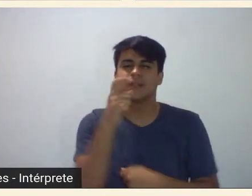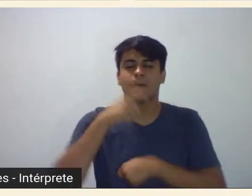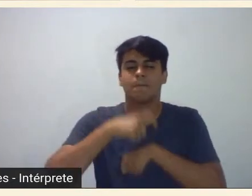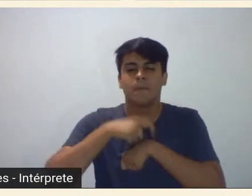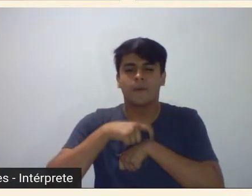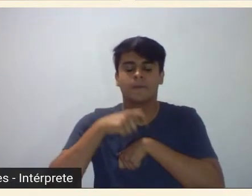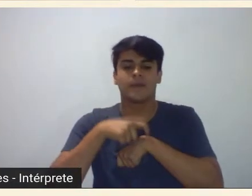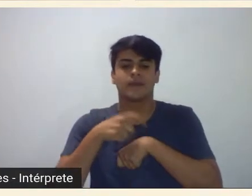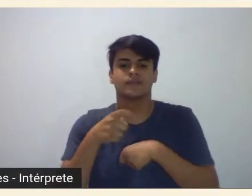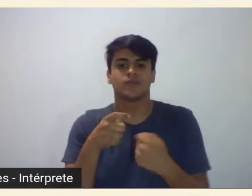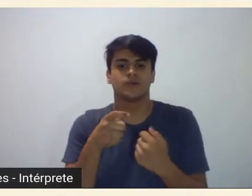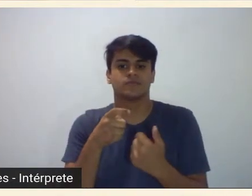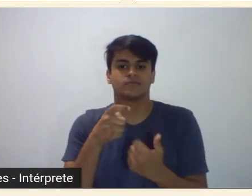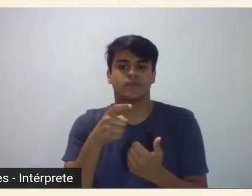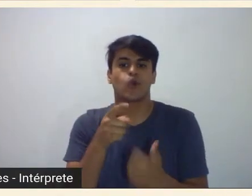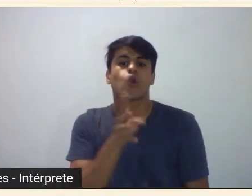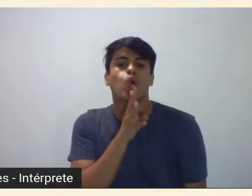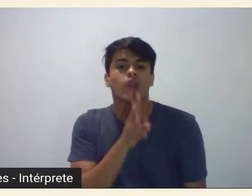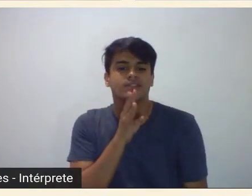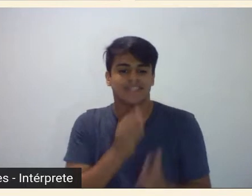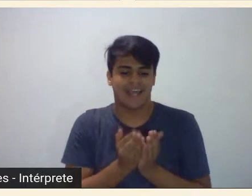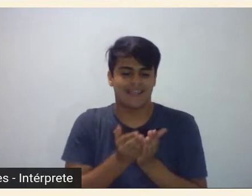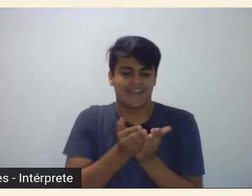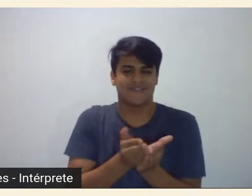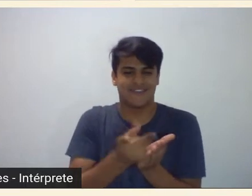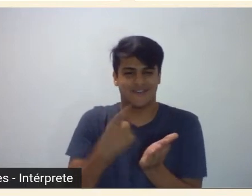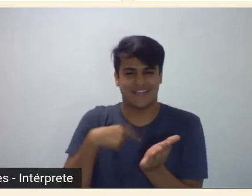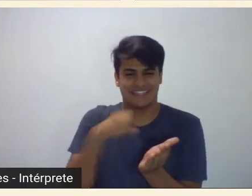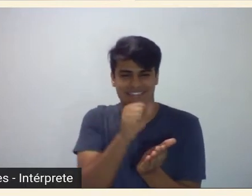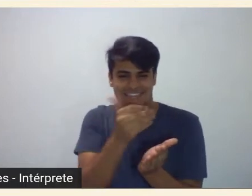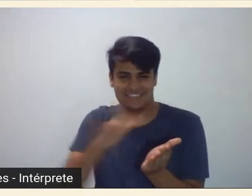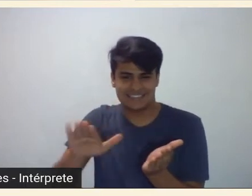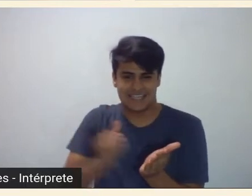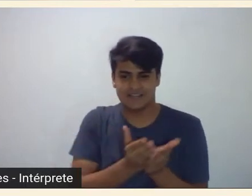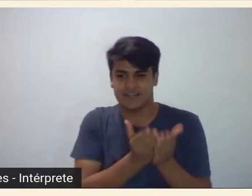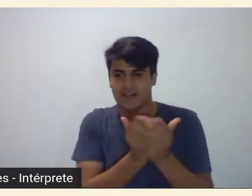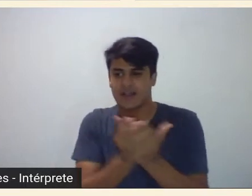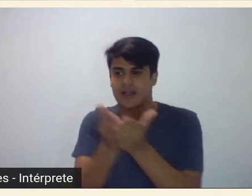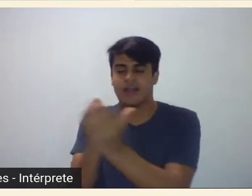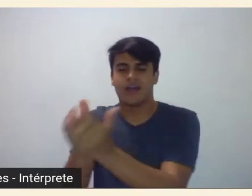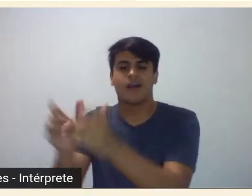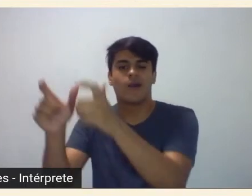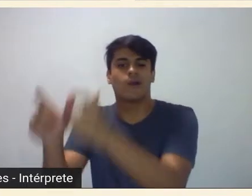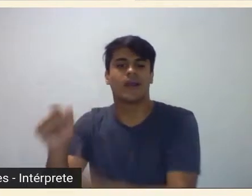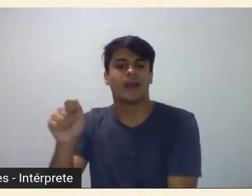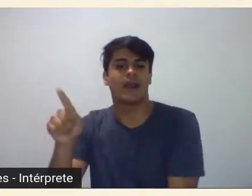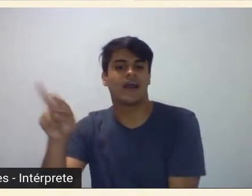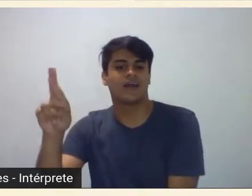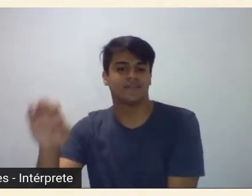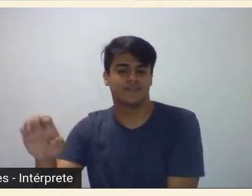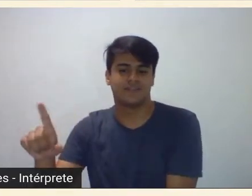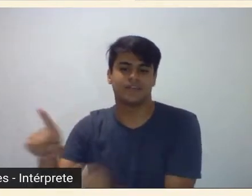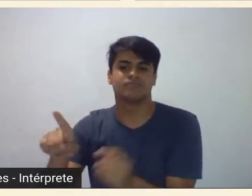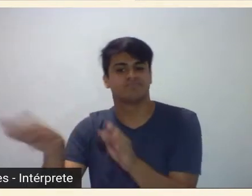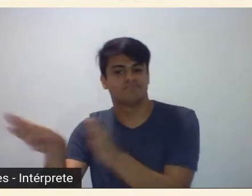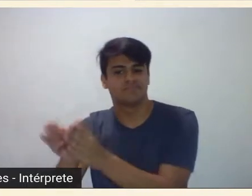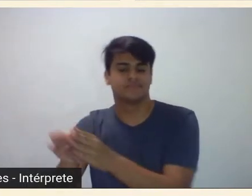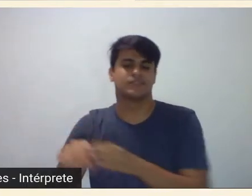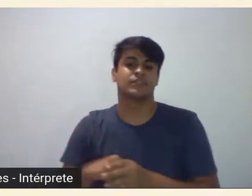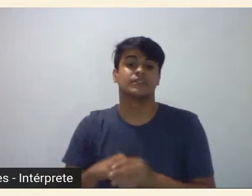conhecia os navios que saiam de Santos e desembarcavam no árvore eu sabia que as famílias